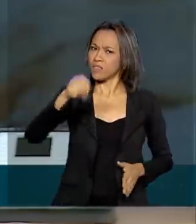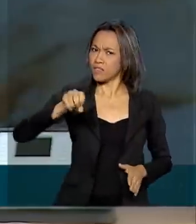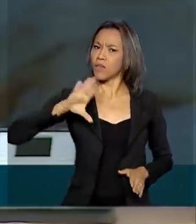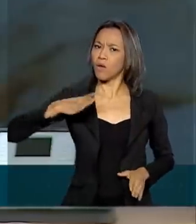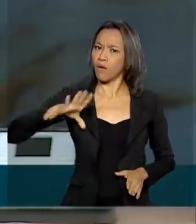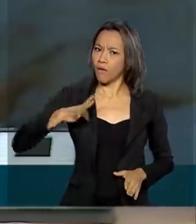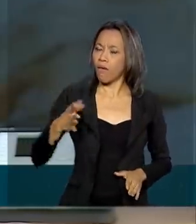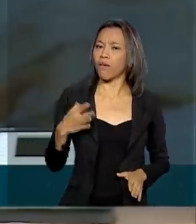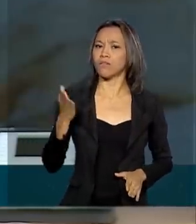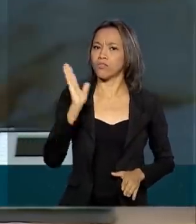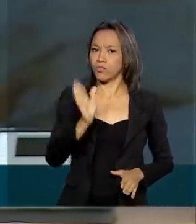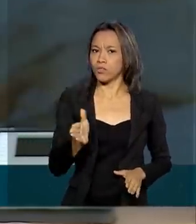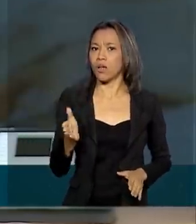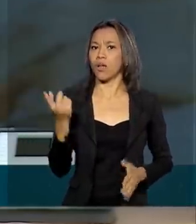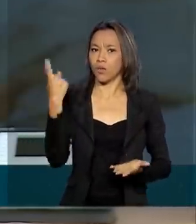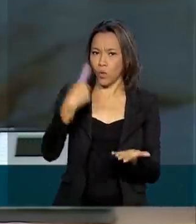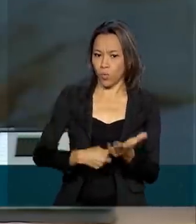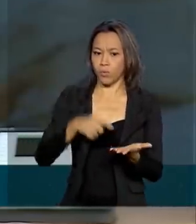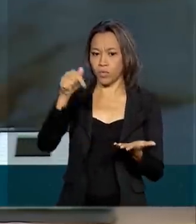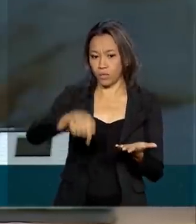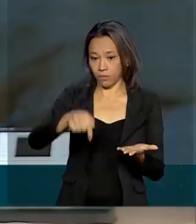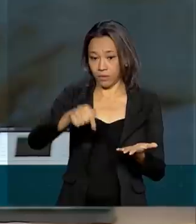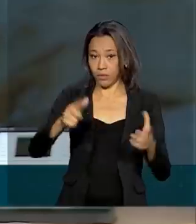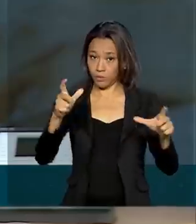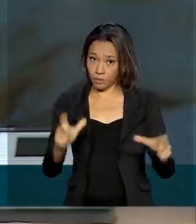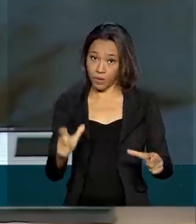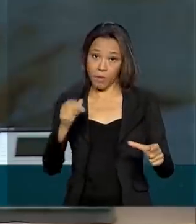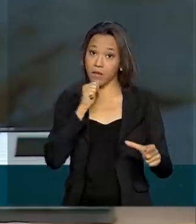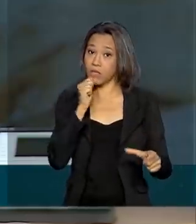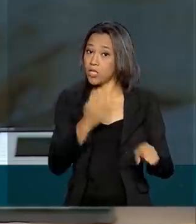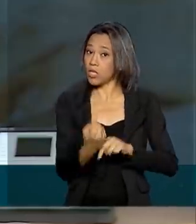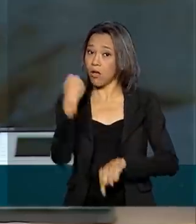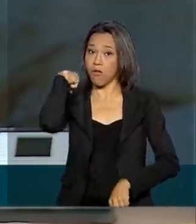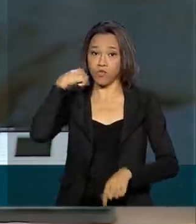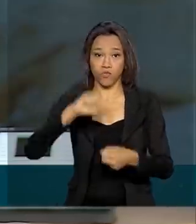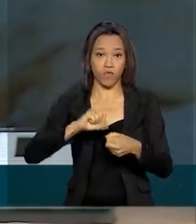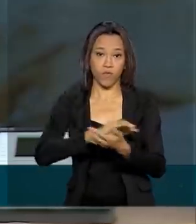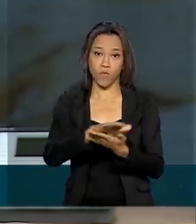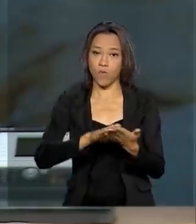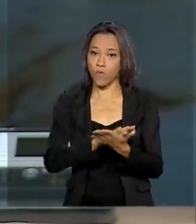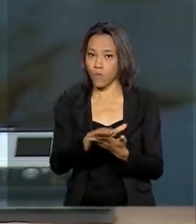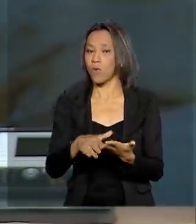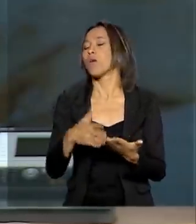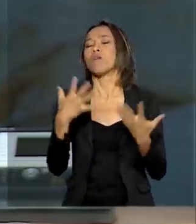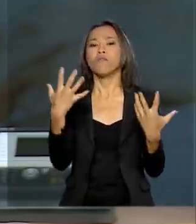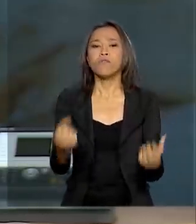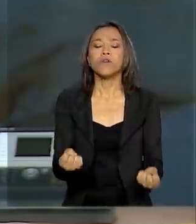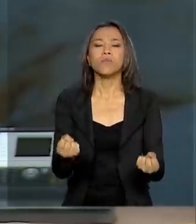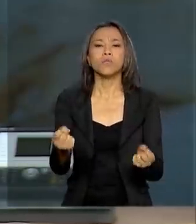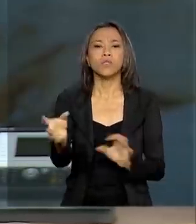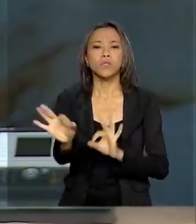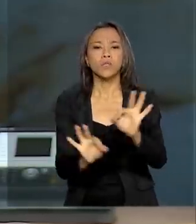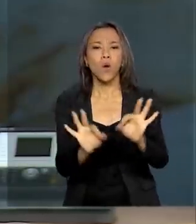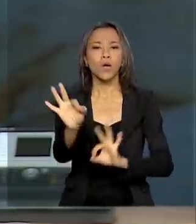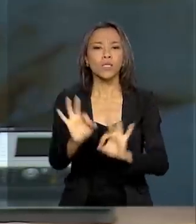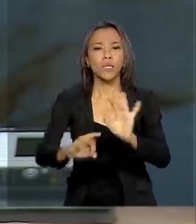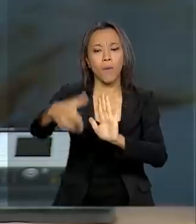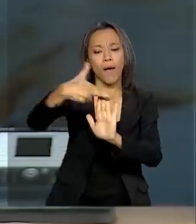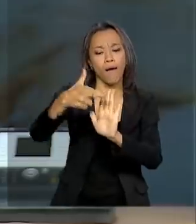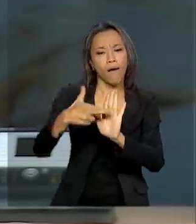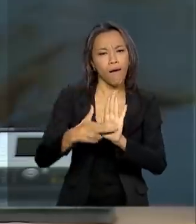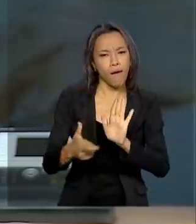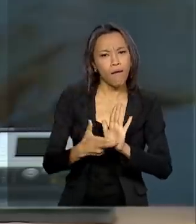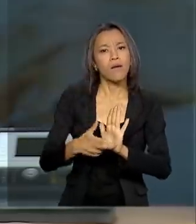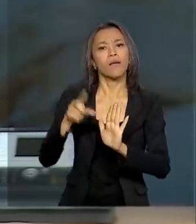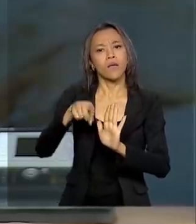que já era uma ambição aqui na Senacom, mas que nunca havia sido feita, de iniciar uma regulação para a publicidade infantil. E